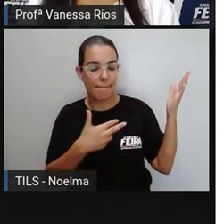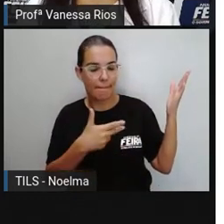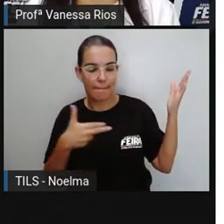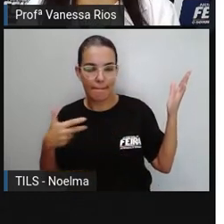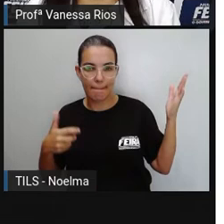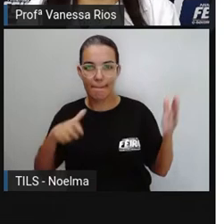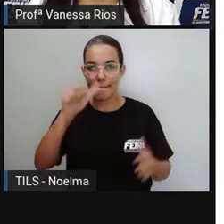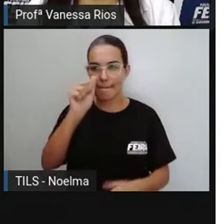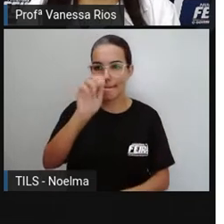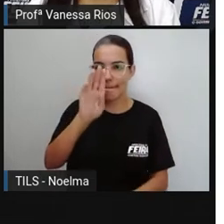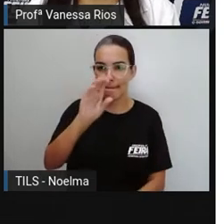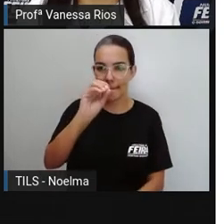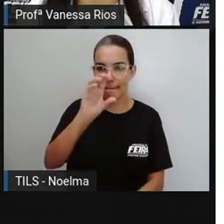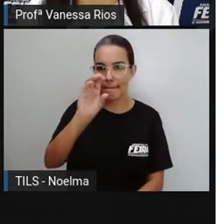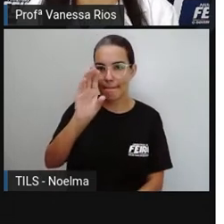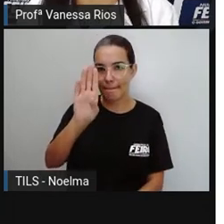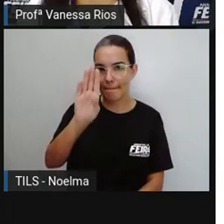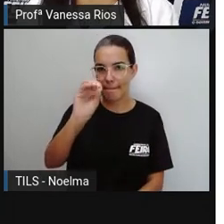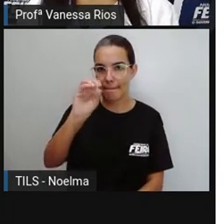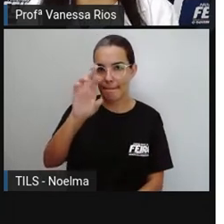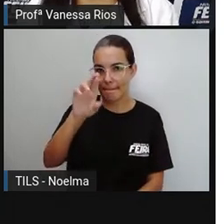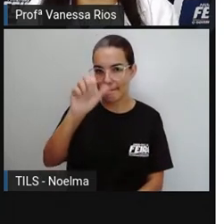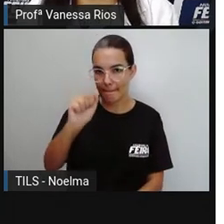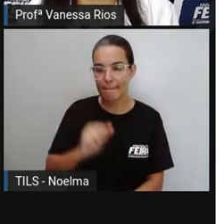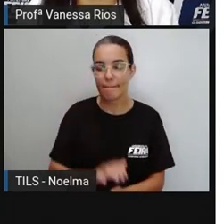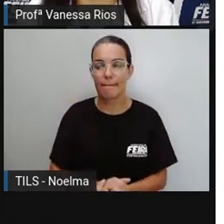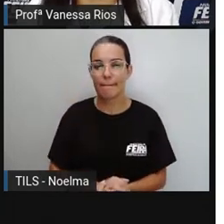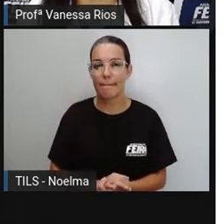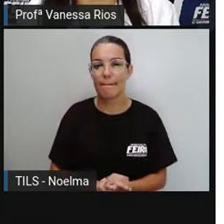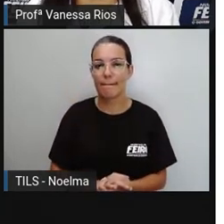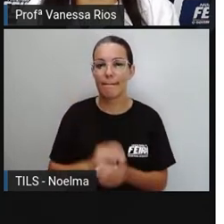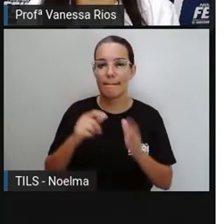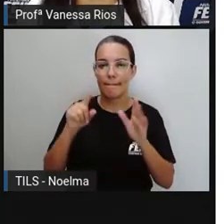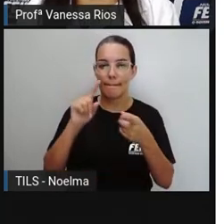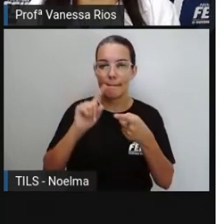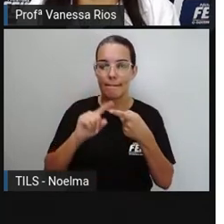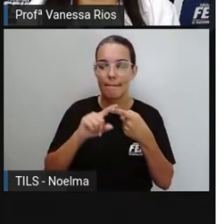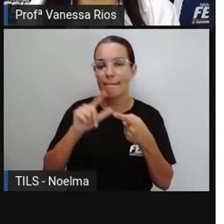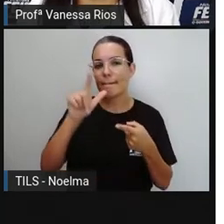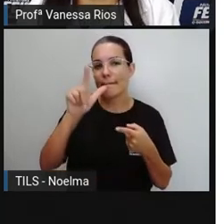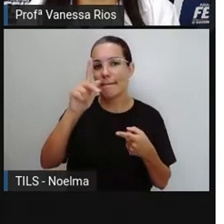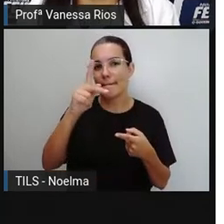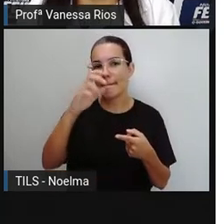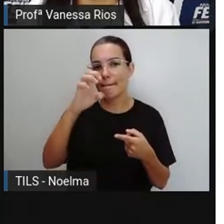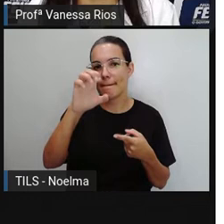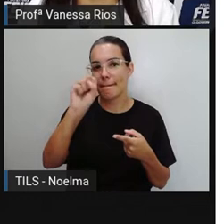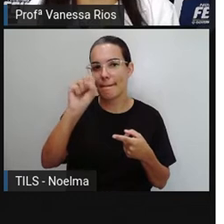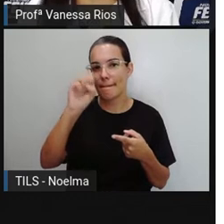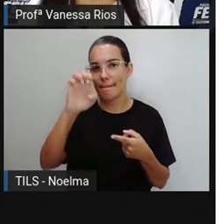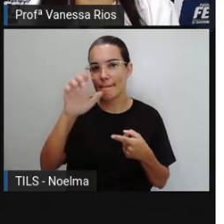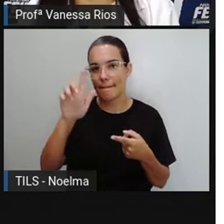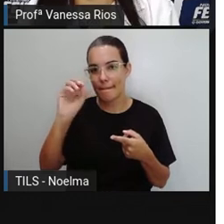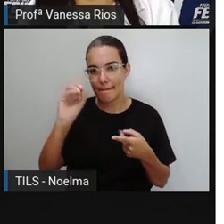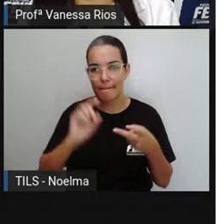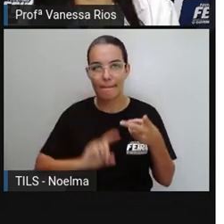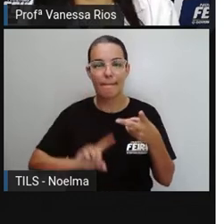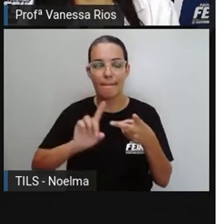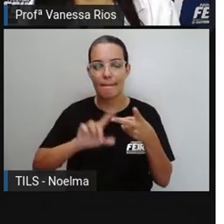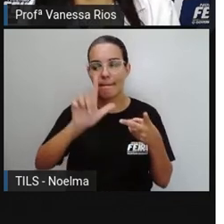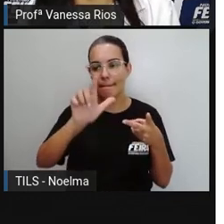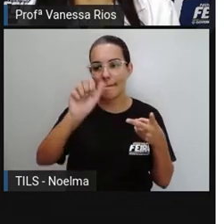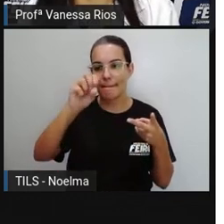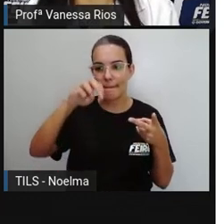abóbora, pêssego, lâmina, energético.